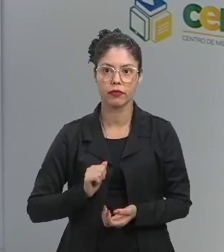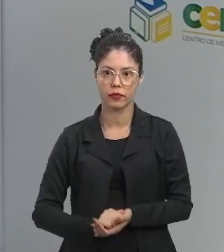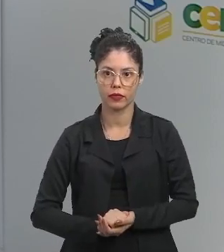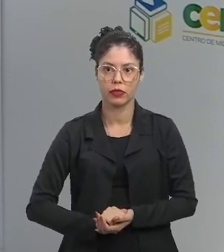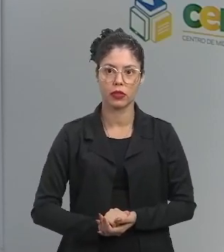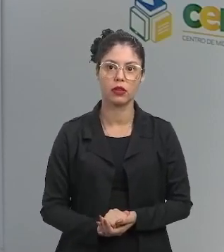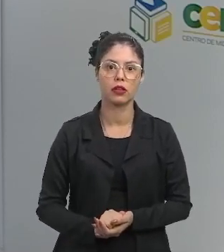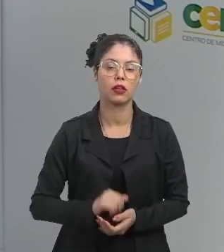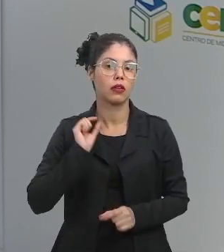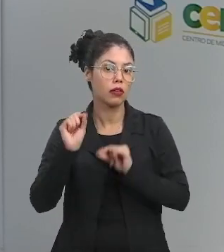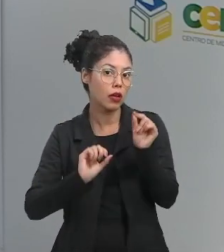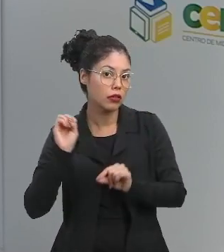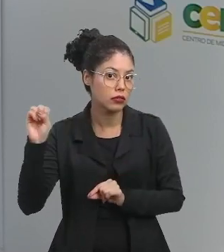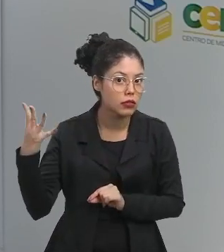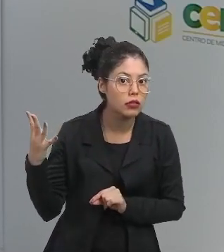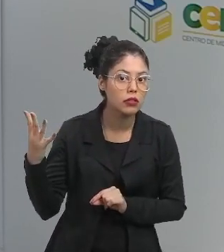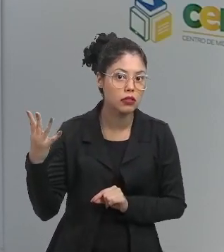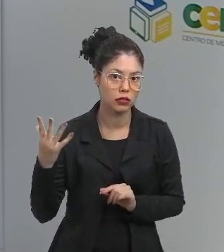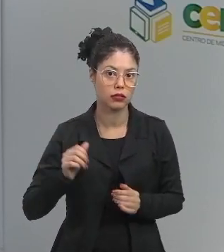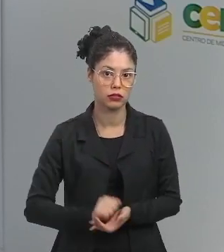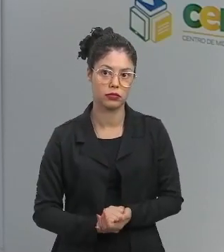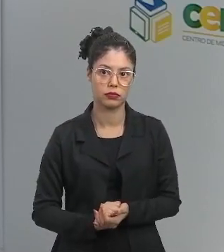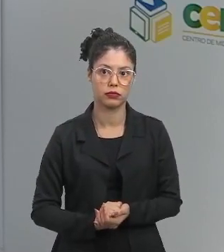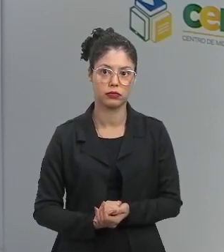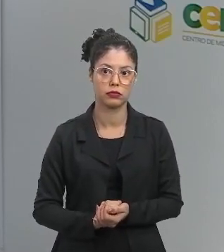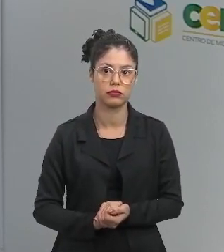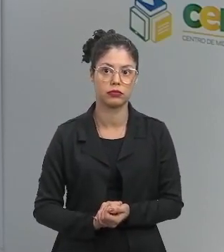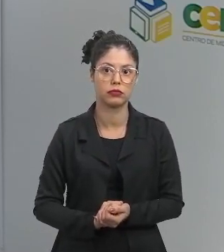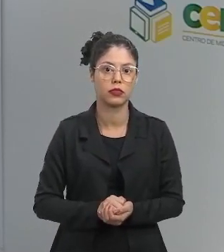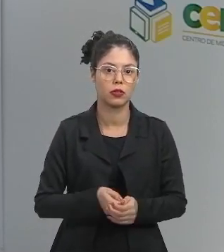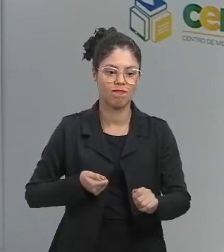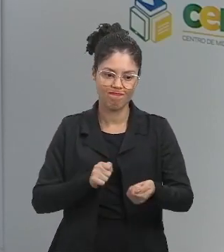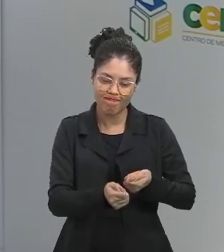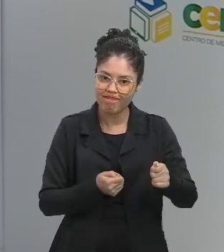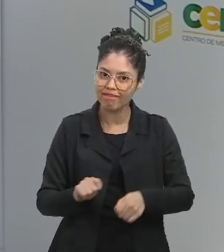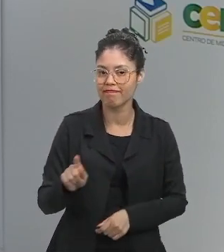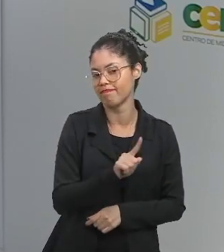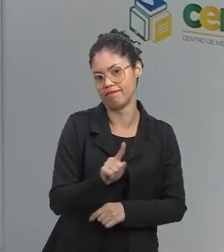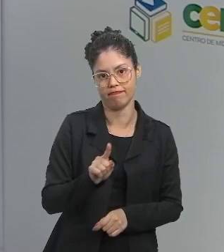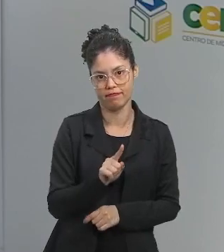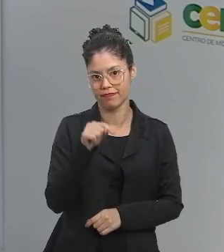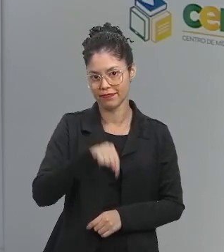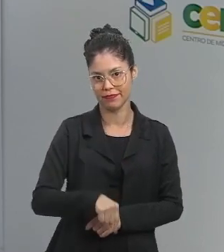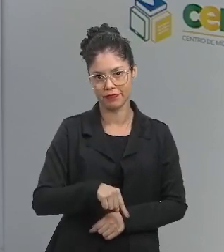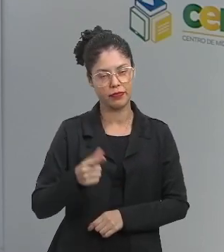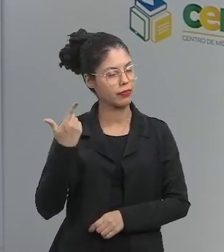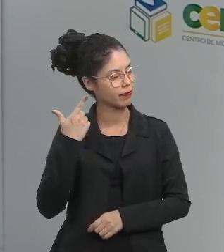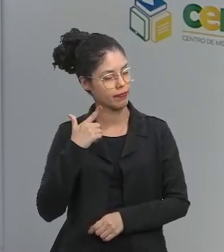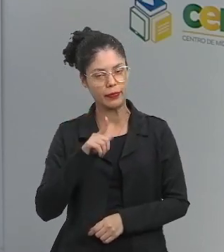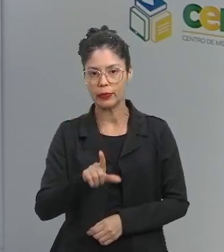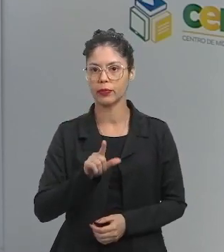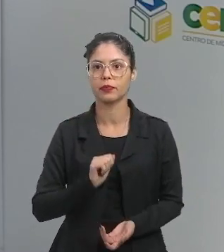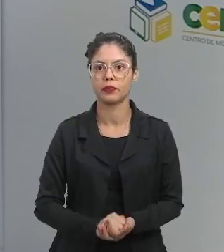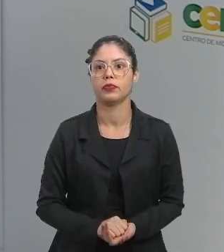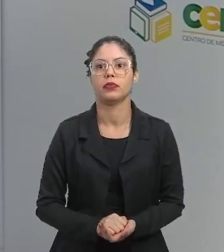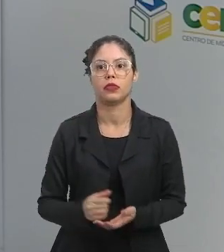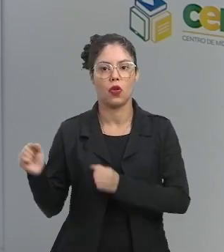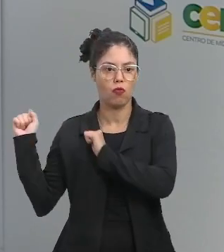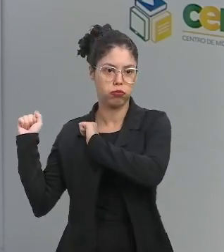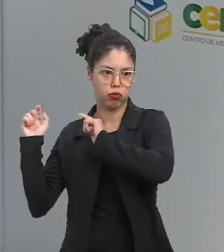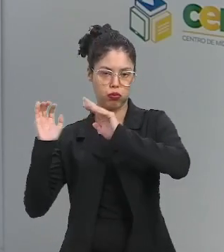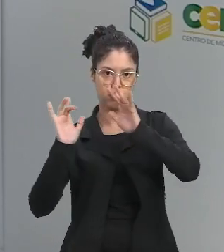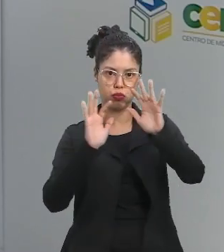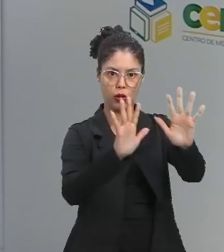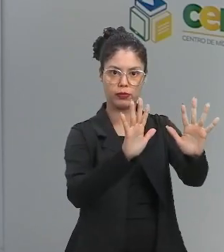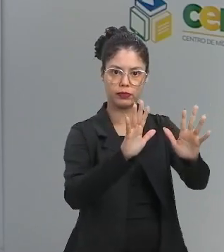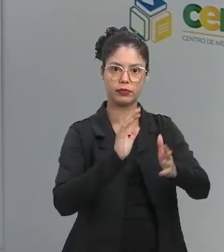esses búfalos não foram domesticados por quem estavam por aqui. E eles, então, invadiram